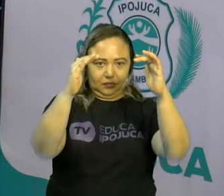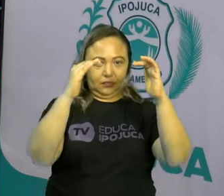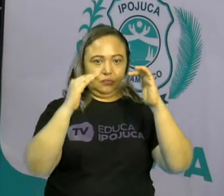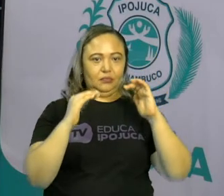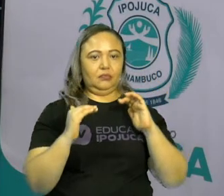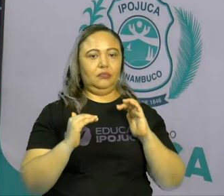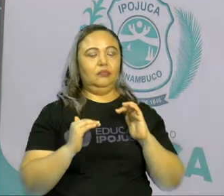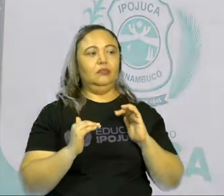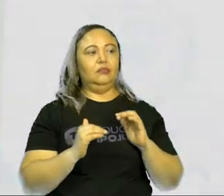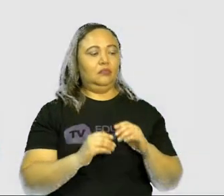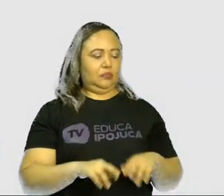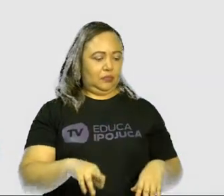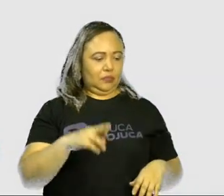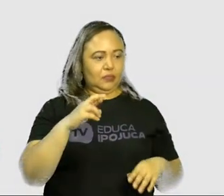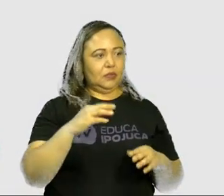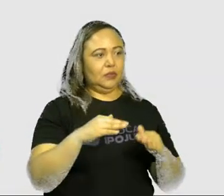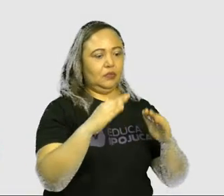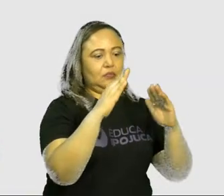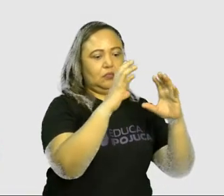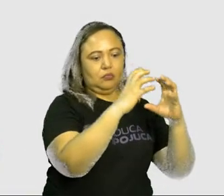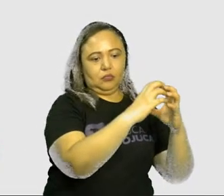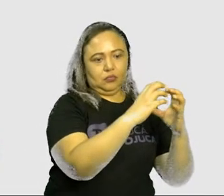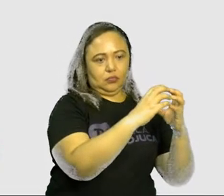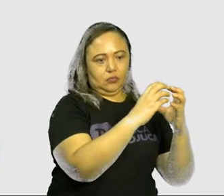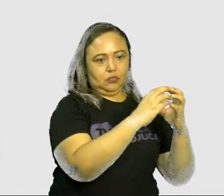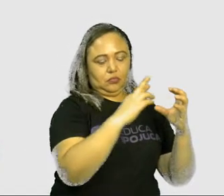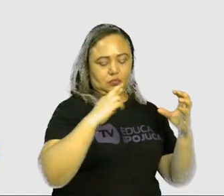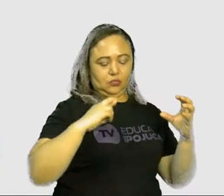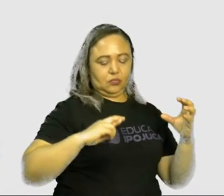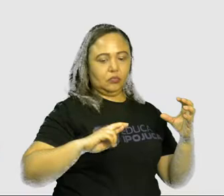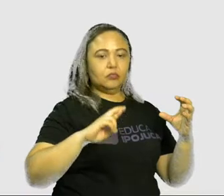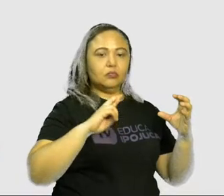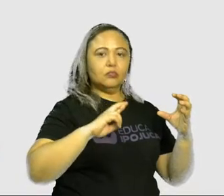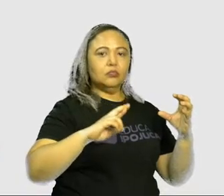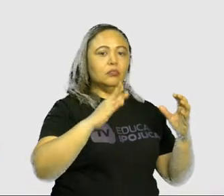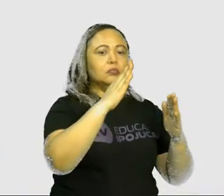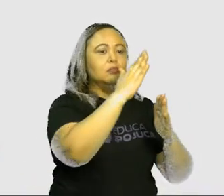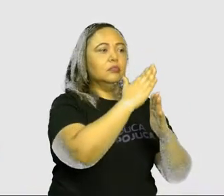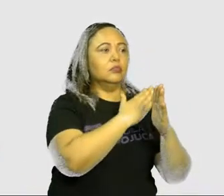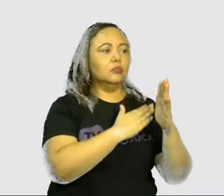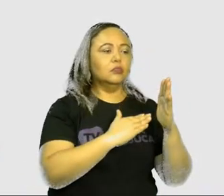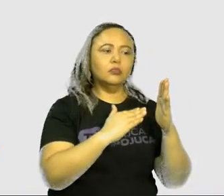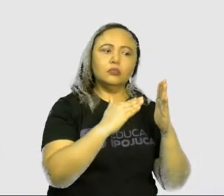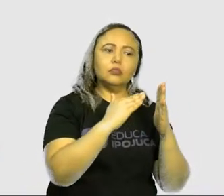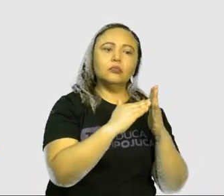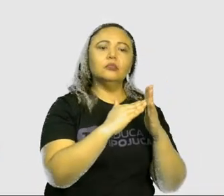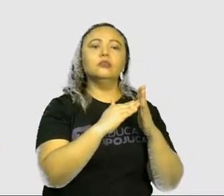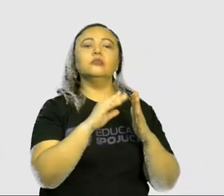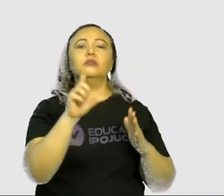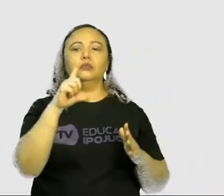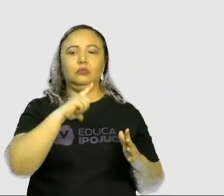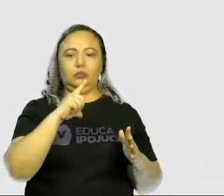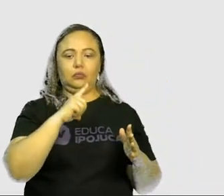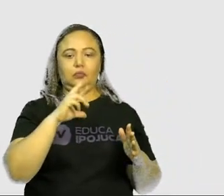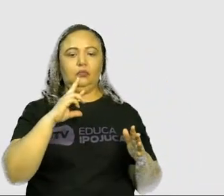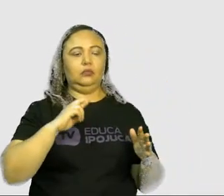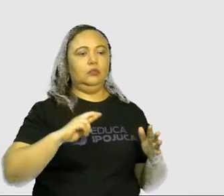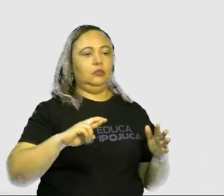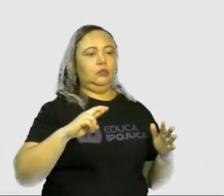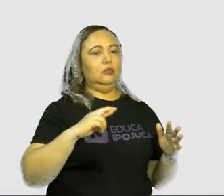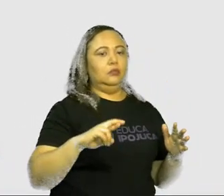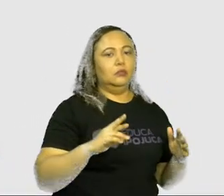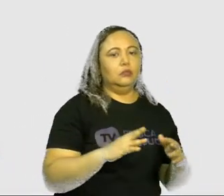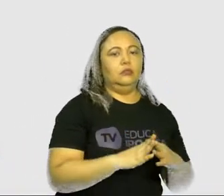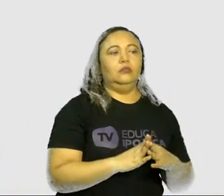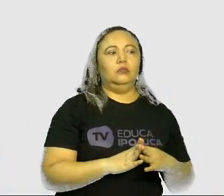Comunidade religiosa, vamos lá. Todos nós praticamos uma religião, certo?